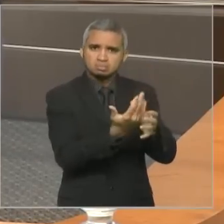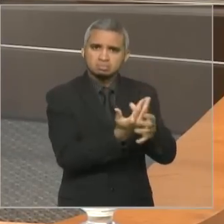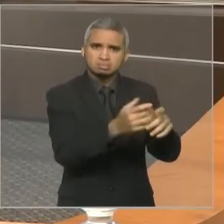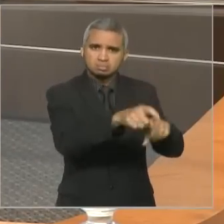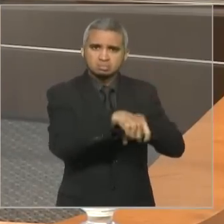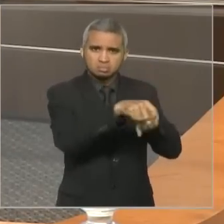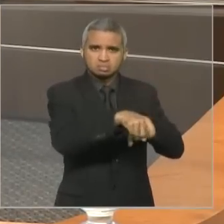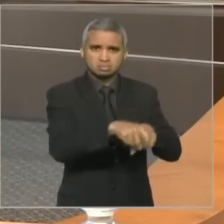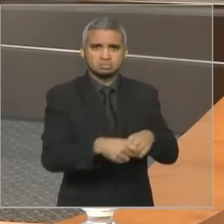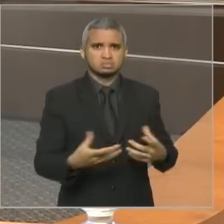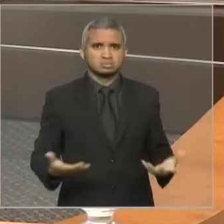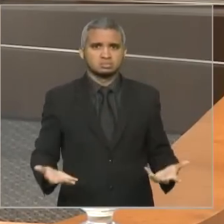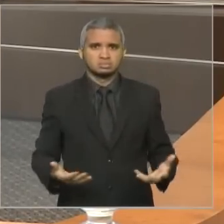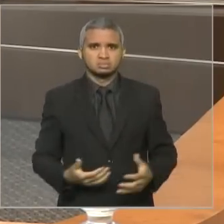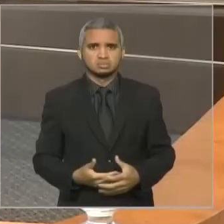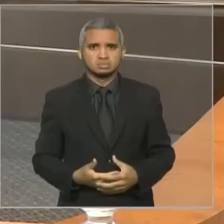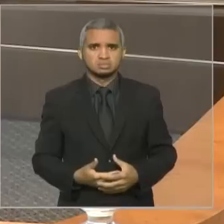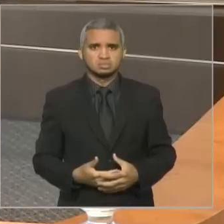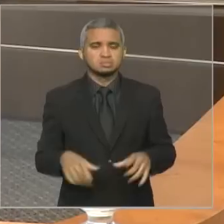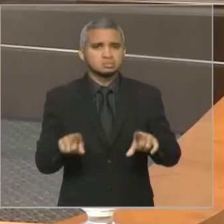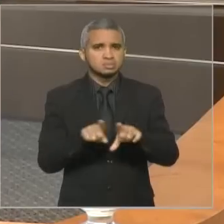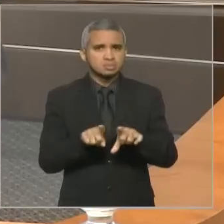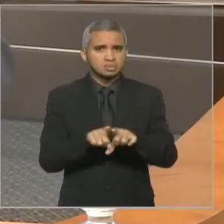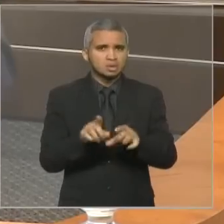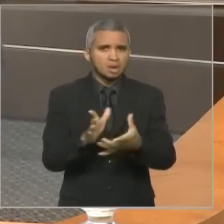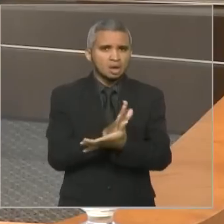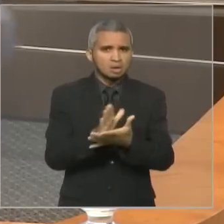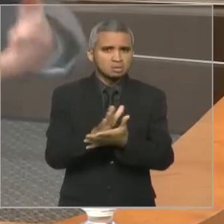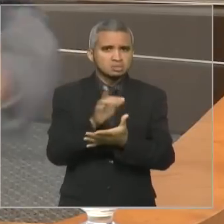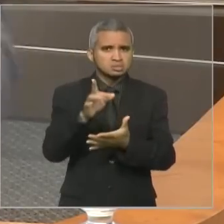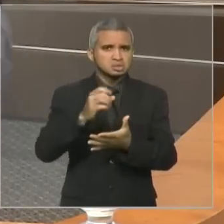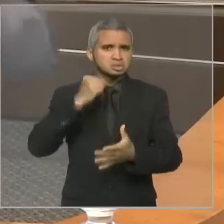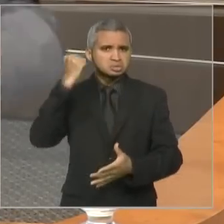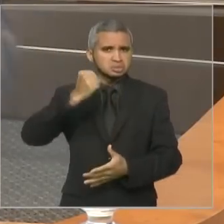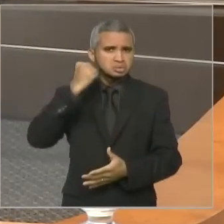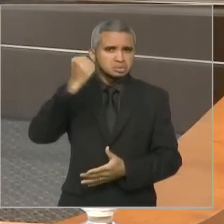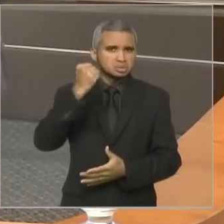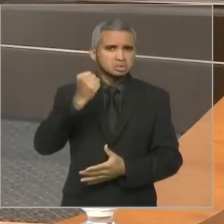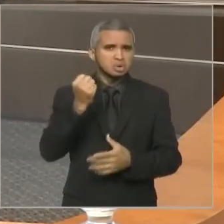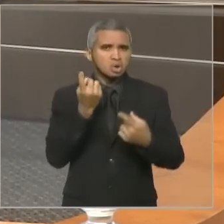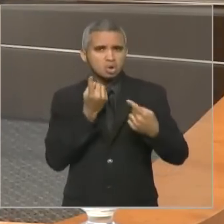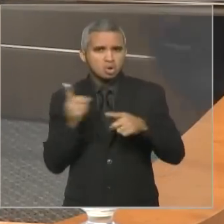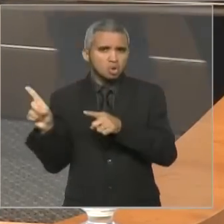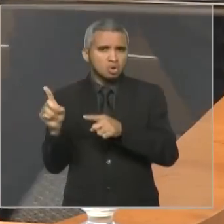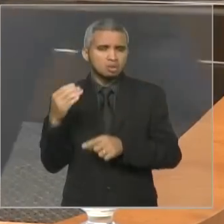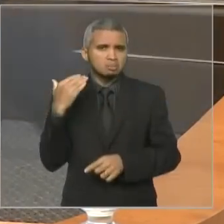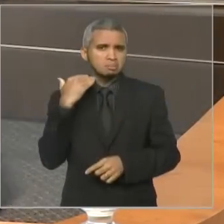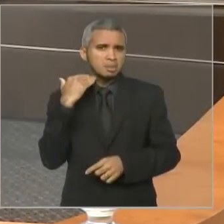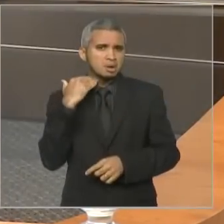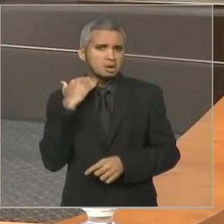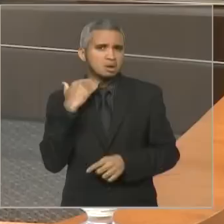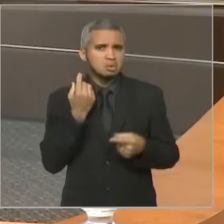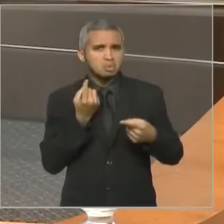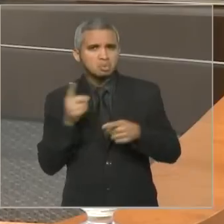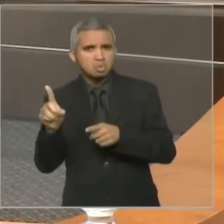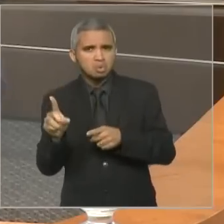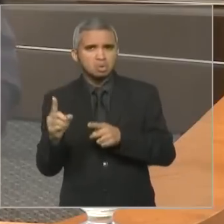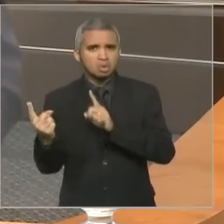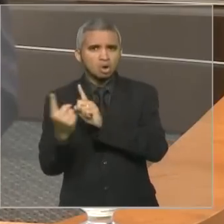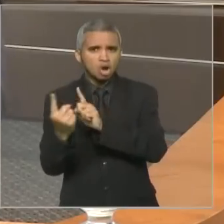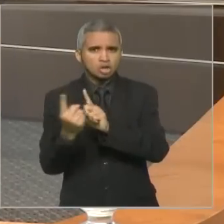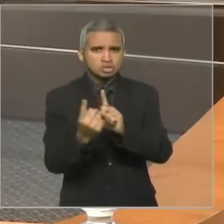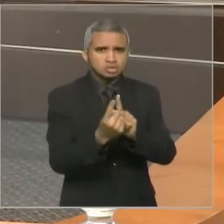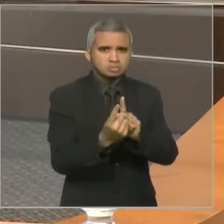Os que estão contra as questões dos arrombos do banco ou do segmento de consumo, têm que se